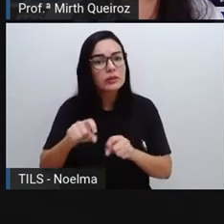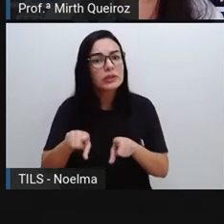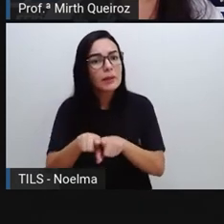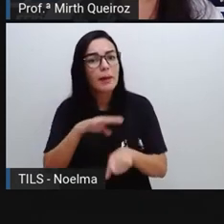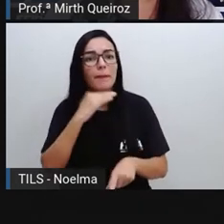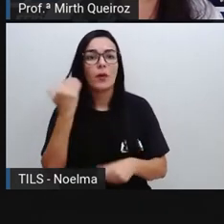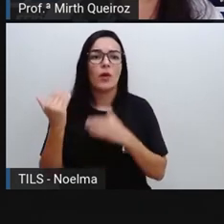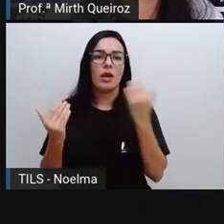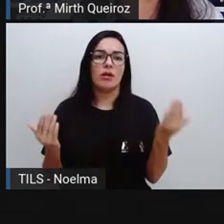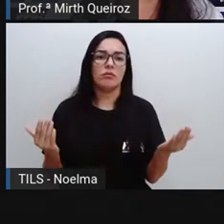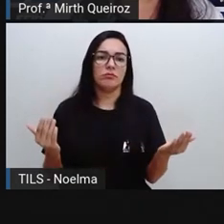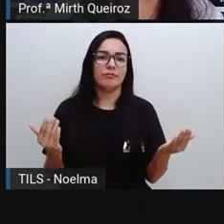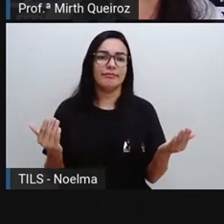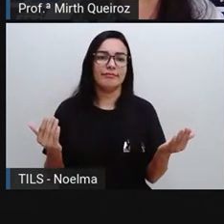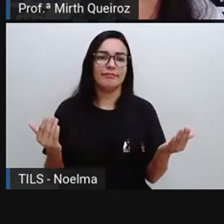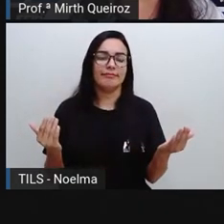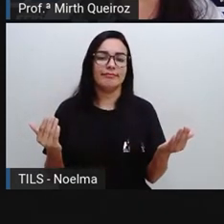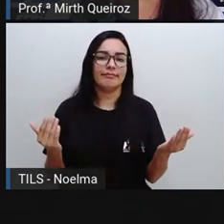óbito.